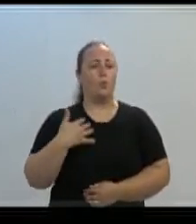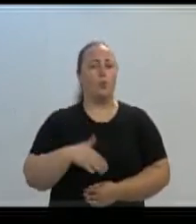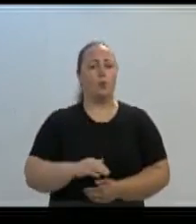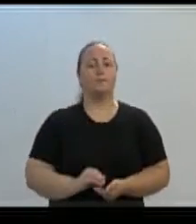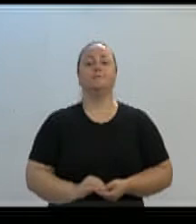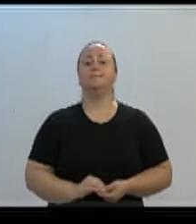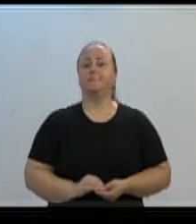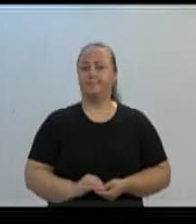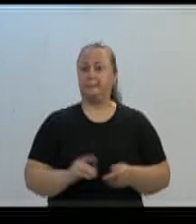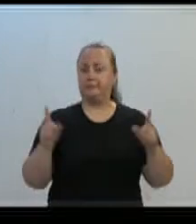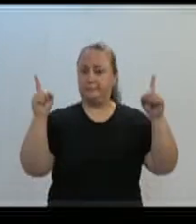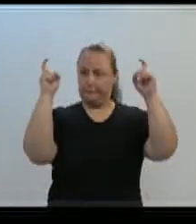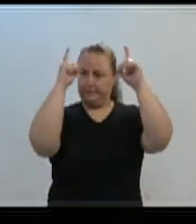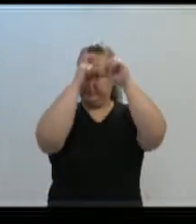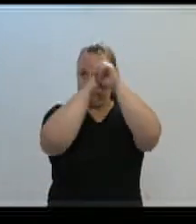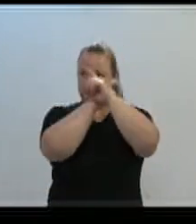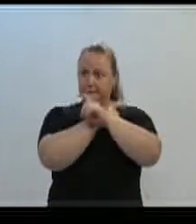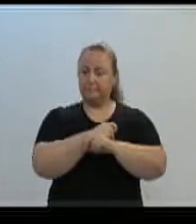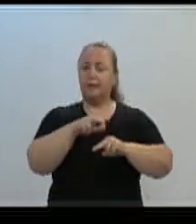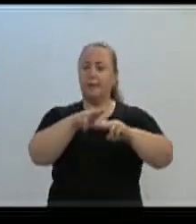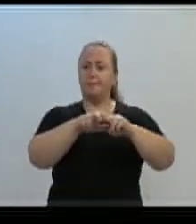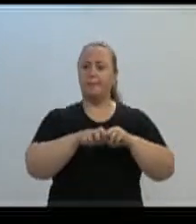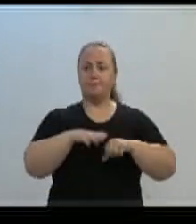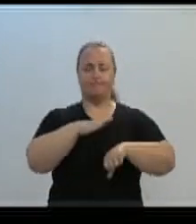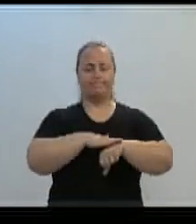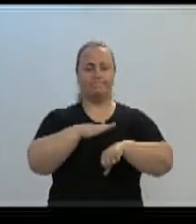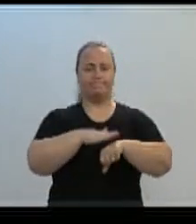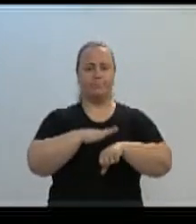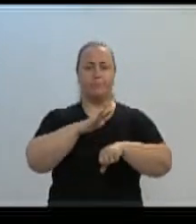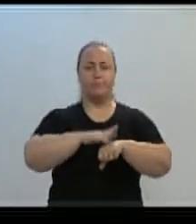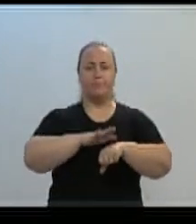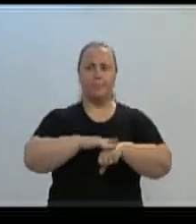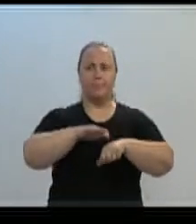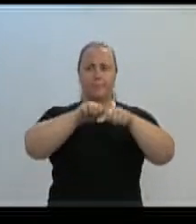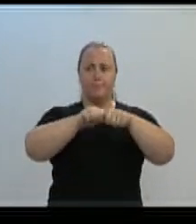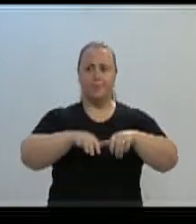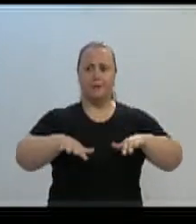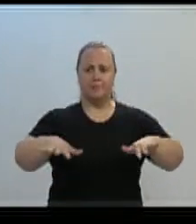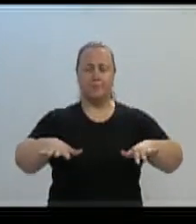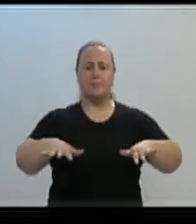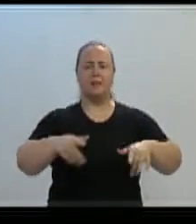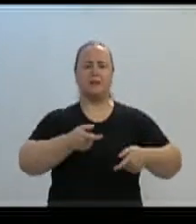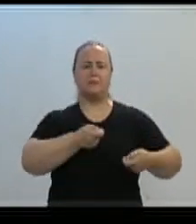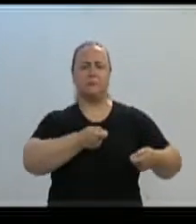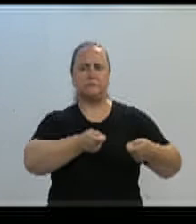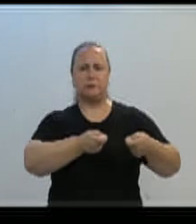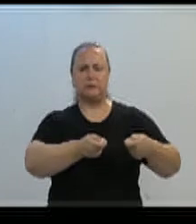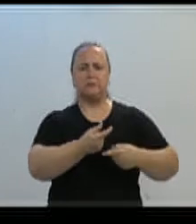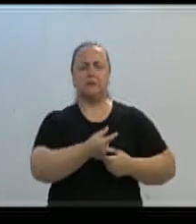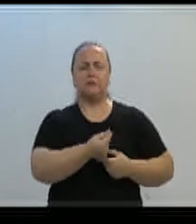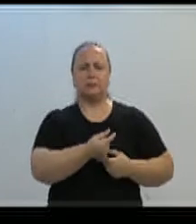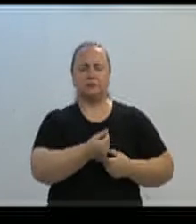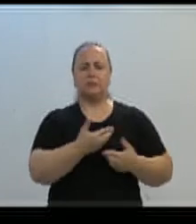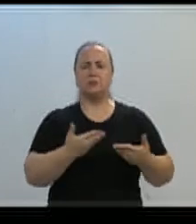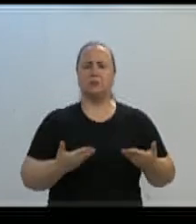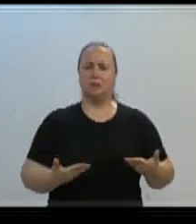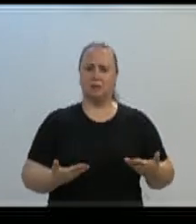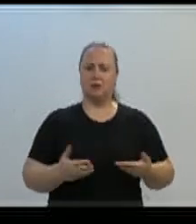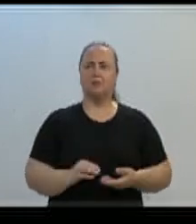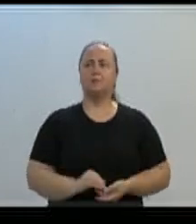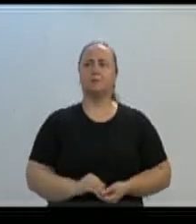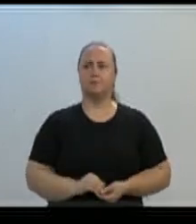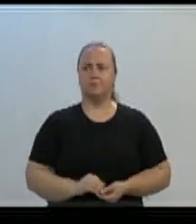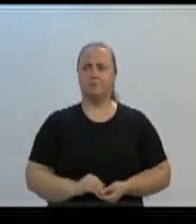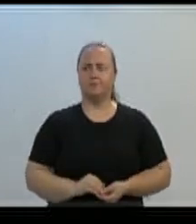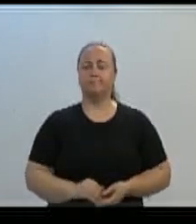demais em função desse momento de pandemia, desse momento de crise econômica e esse momento, também